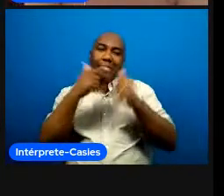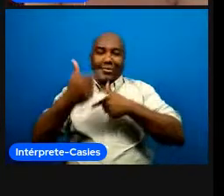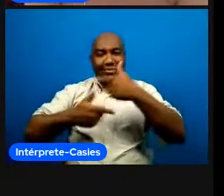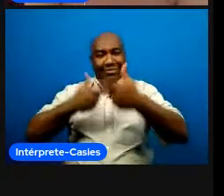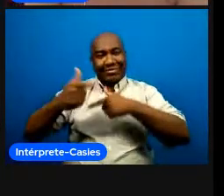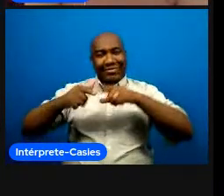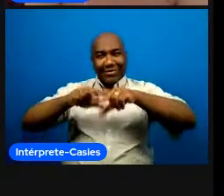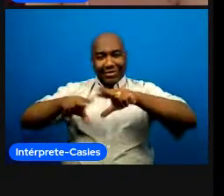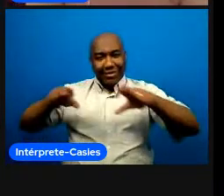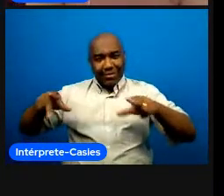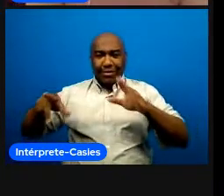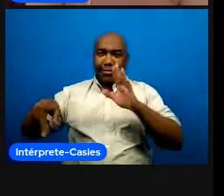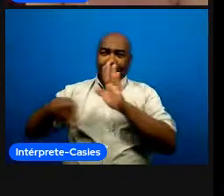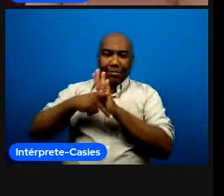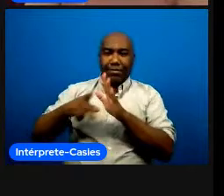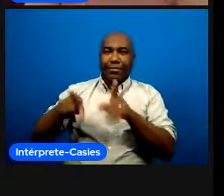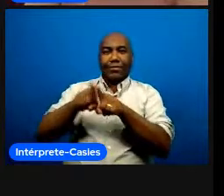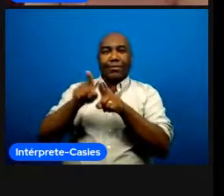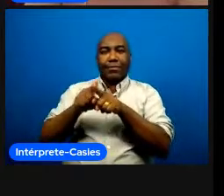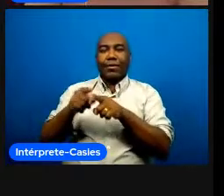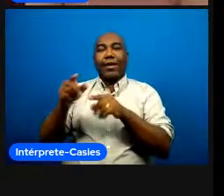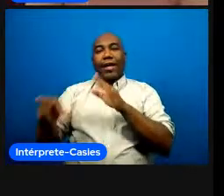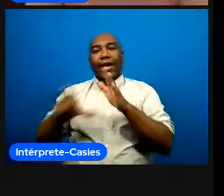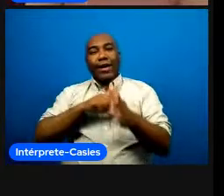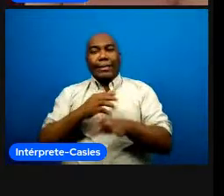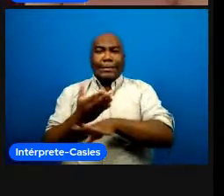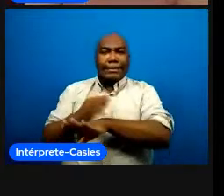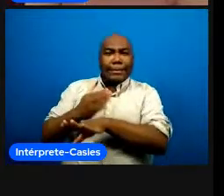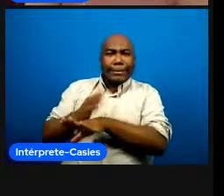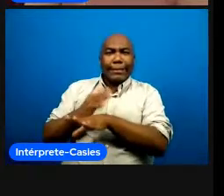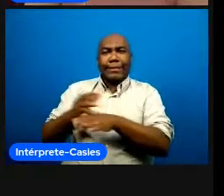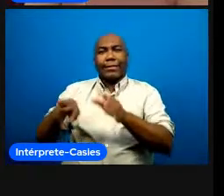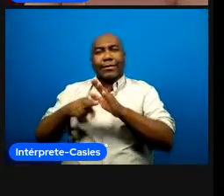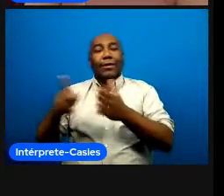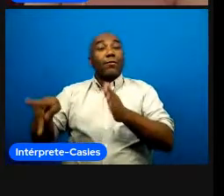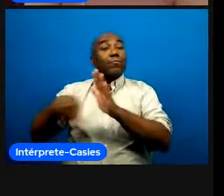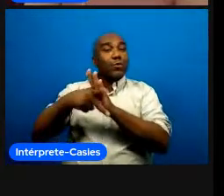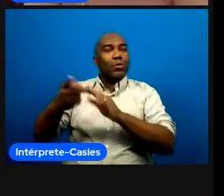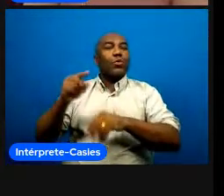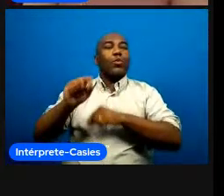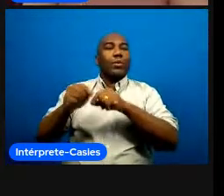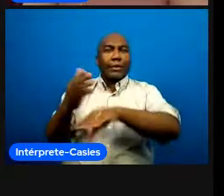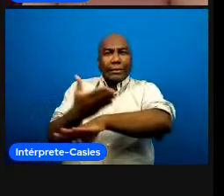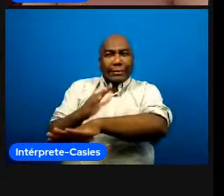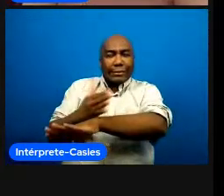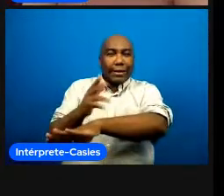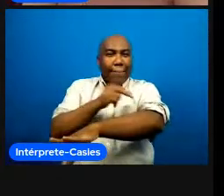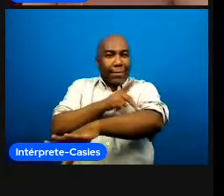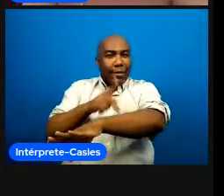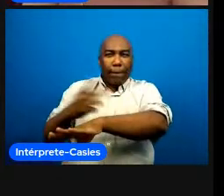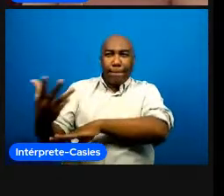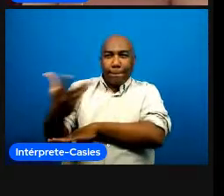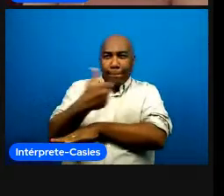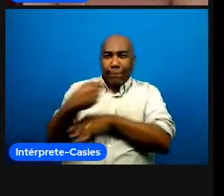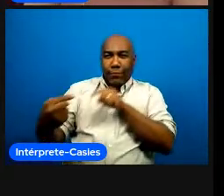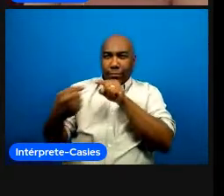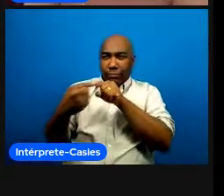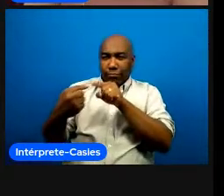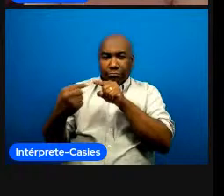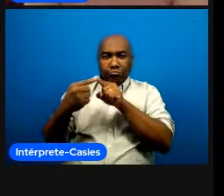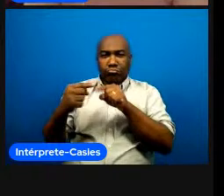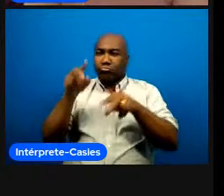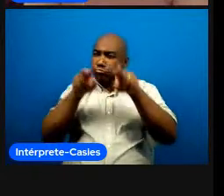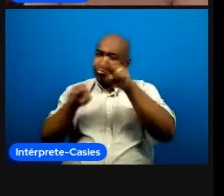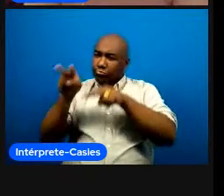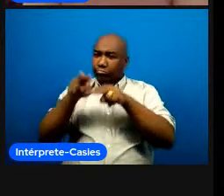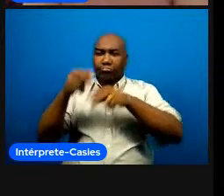tático-técnicas ou físicas fisiológicas pedagógicas do esporte sem olhar para os relacionamentos né no pedagógico a gente até